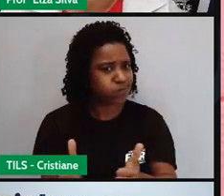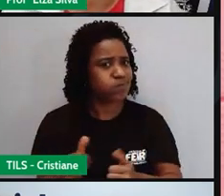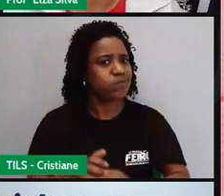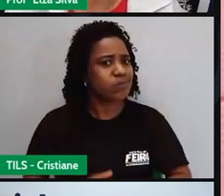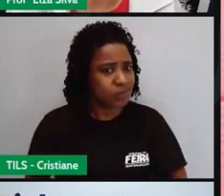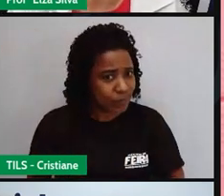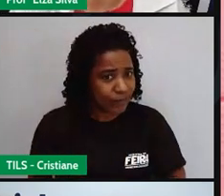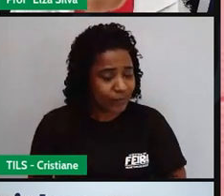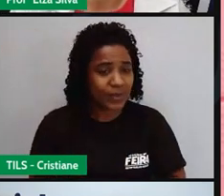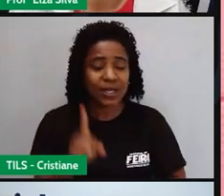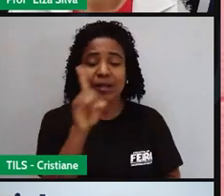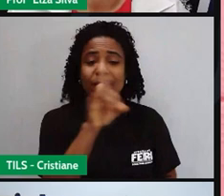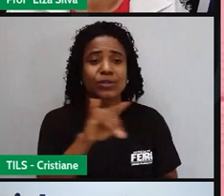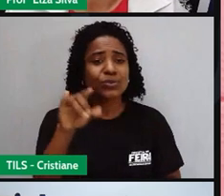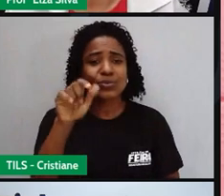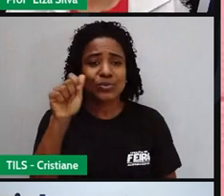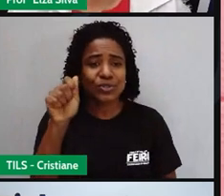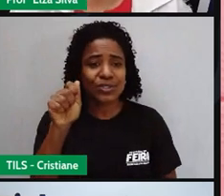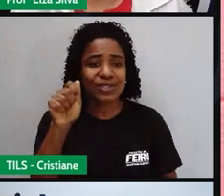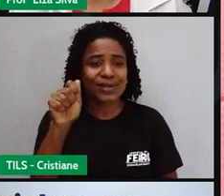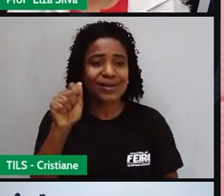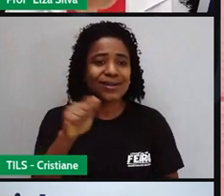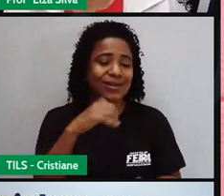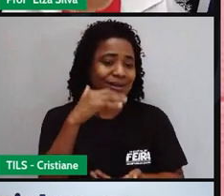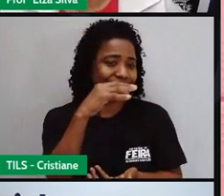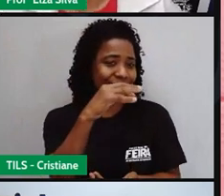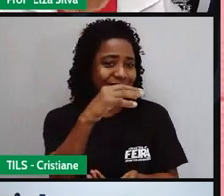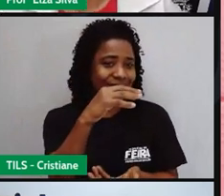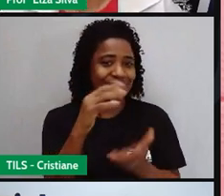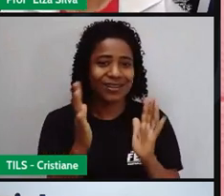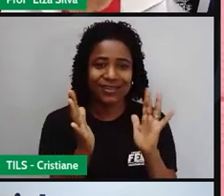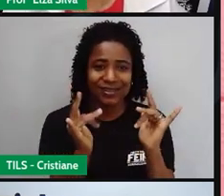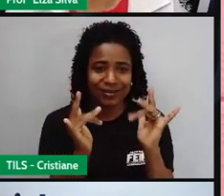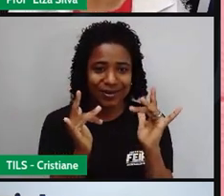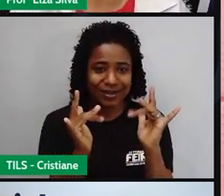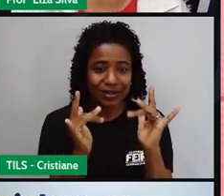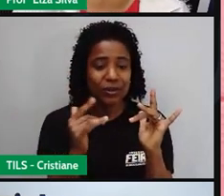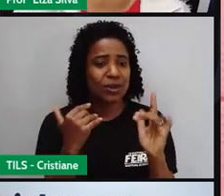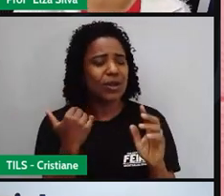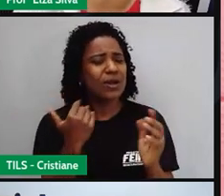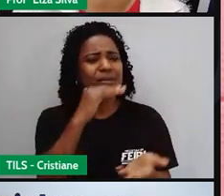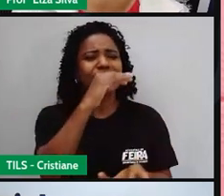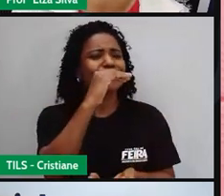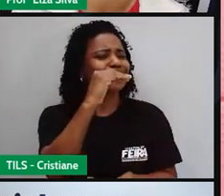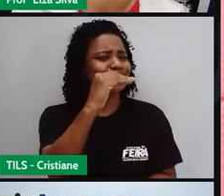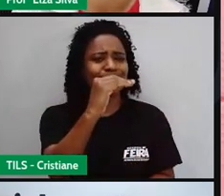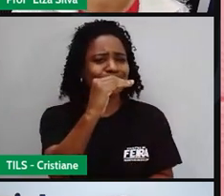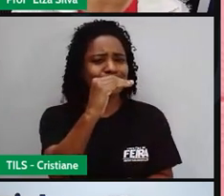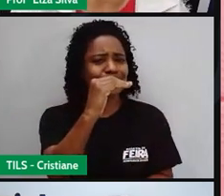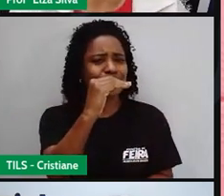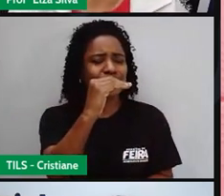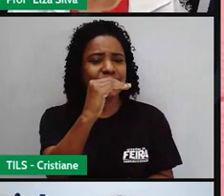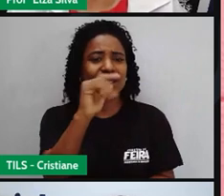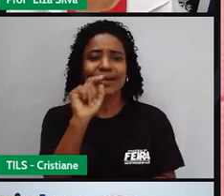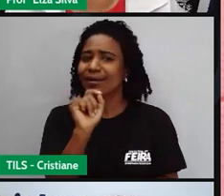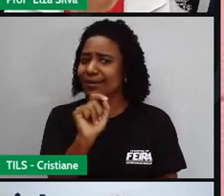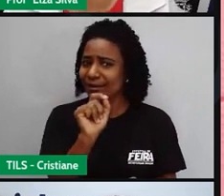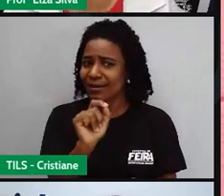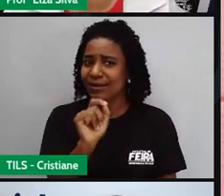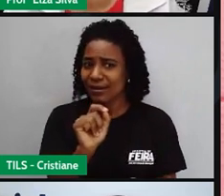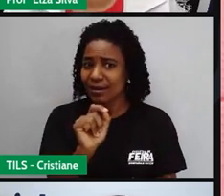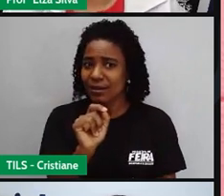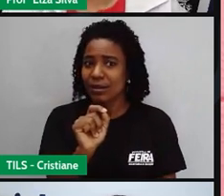Day, ela nos leva ao São Valentim. E quem era São Valentim? Um bispo